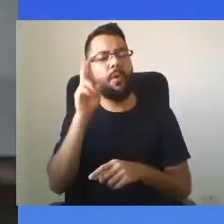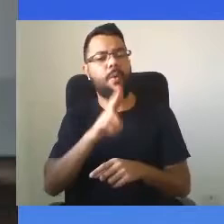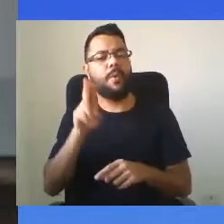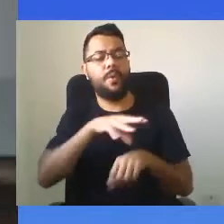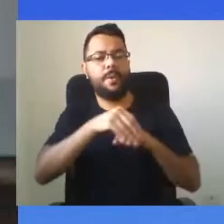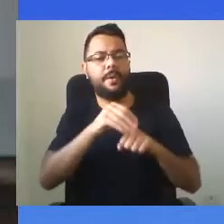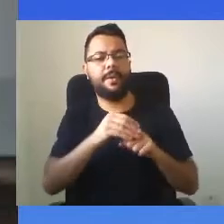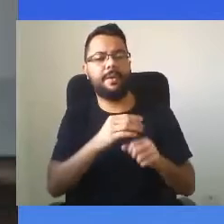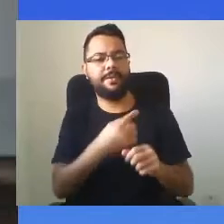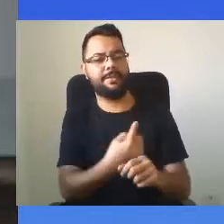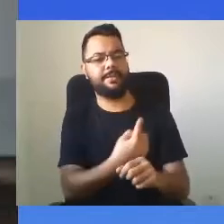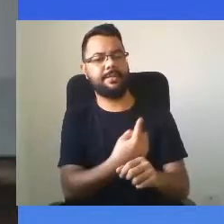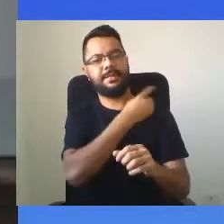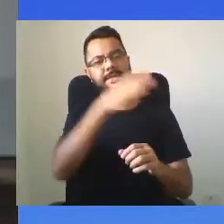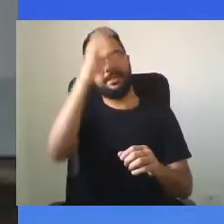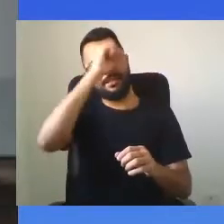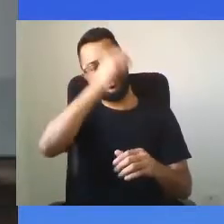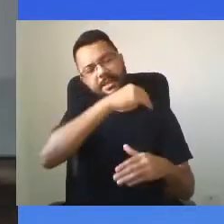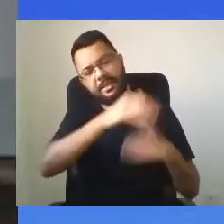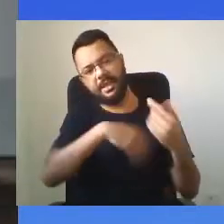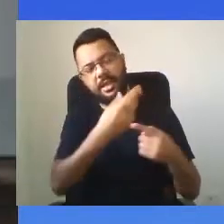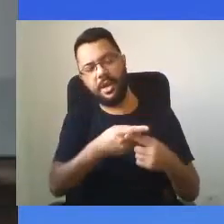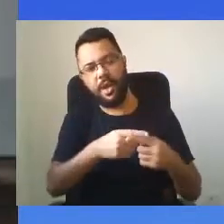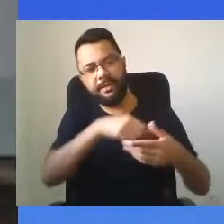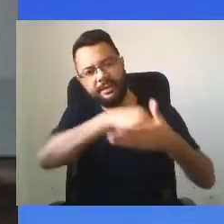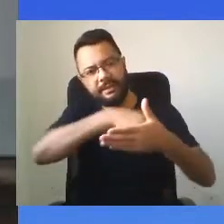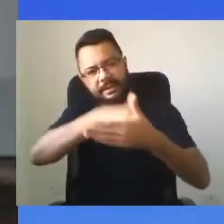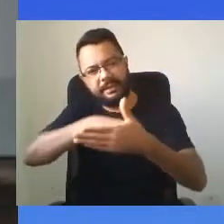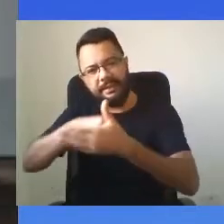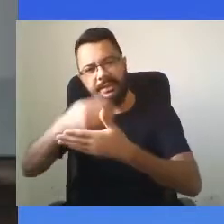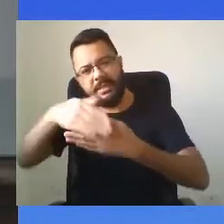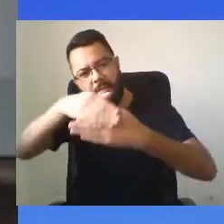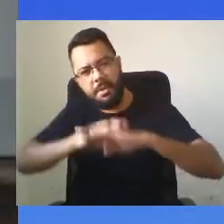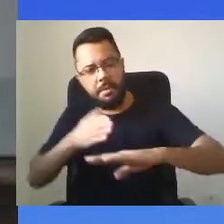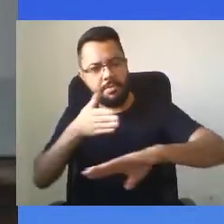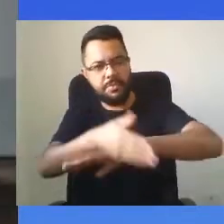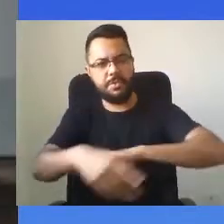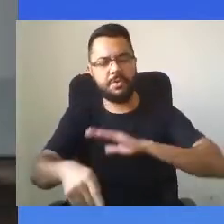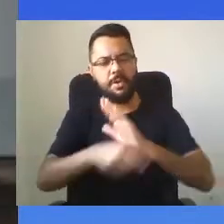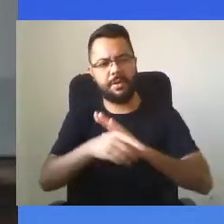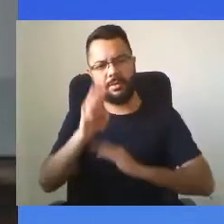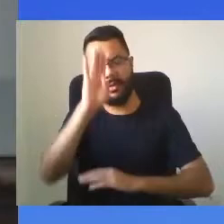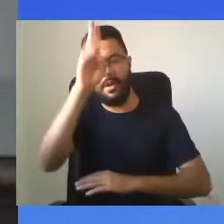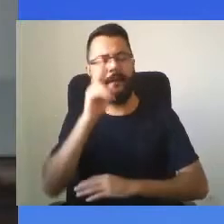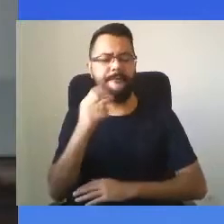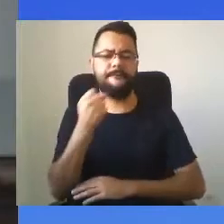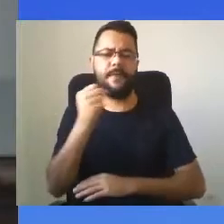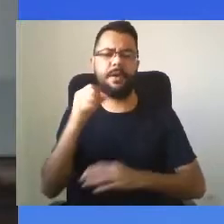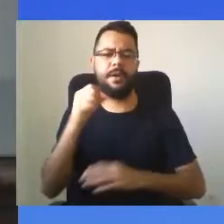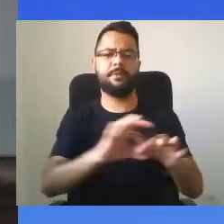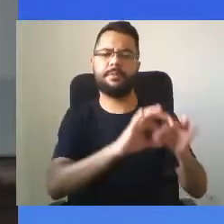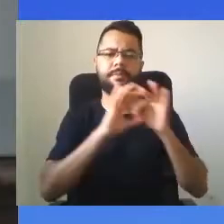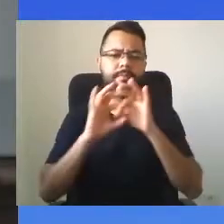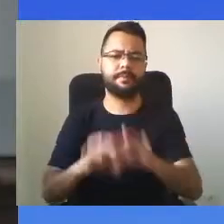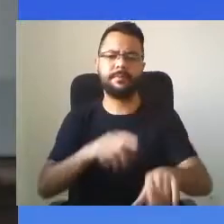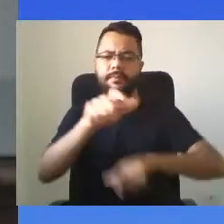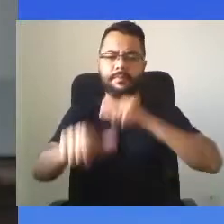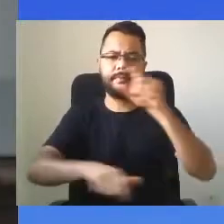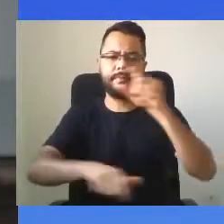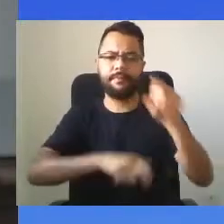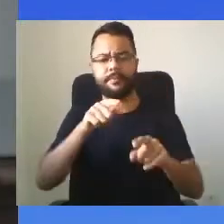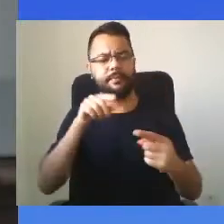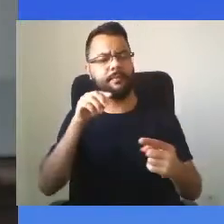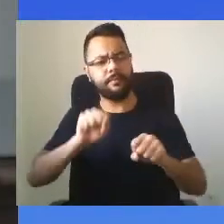romper barreiras impostas. Seremos mais fortes na união de todos e de todas em pró da universidade.